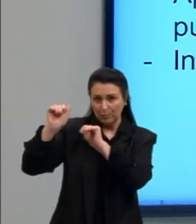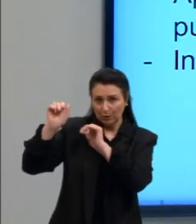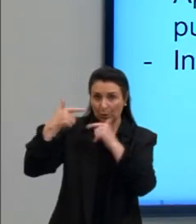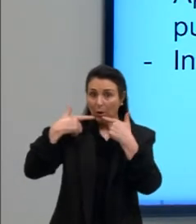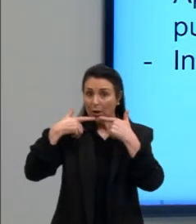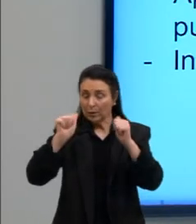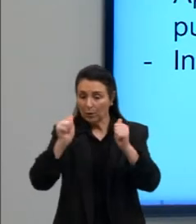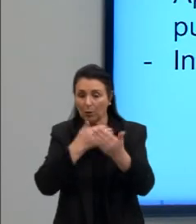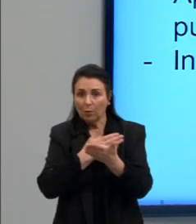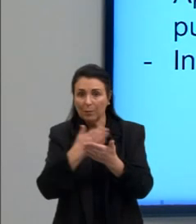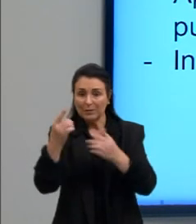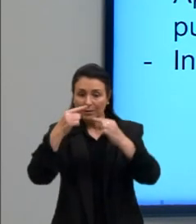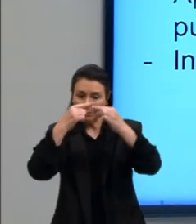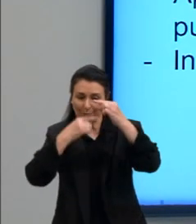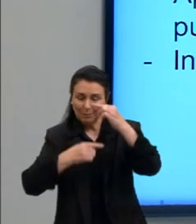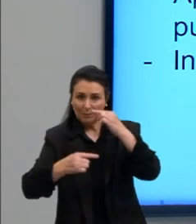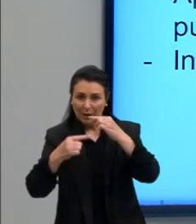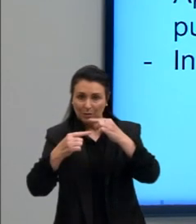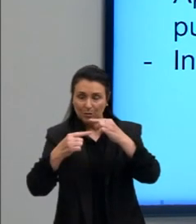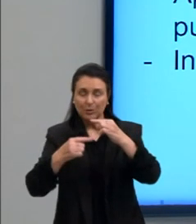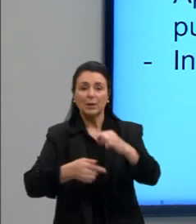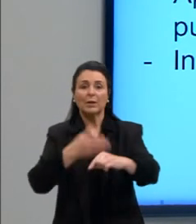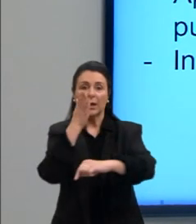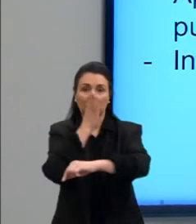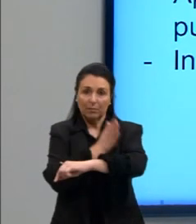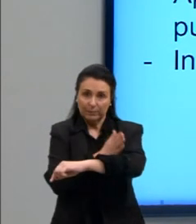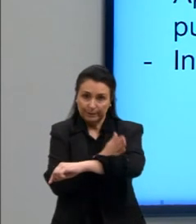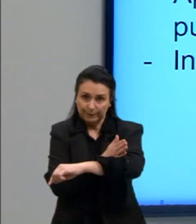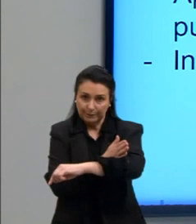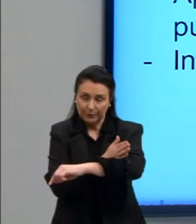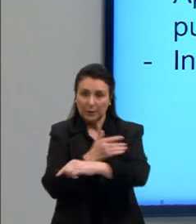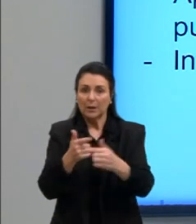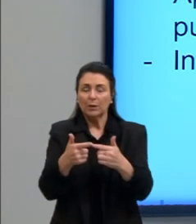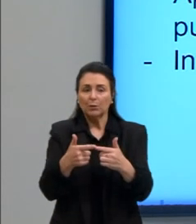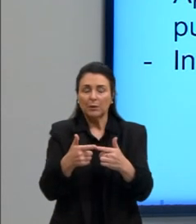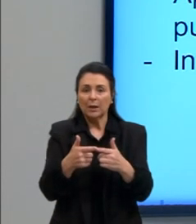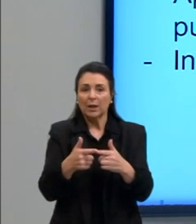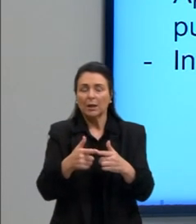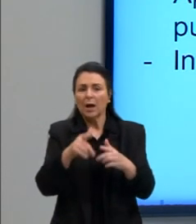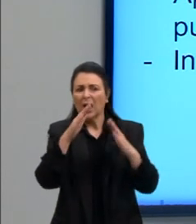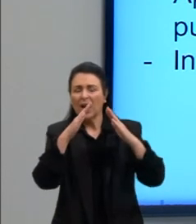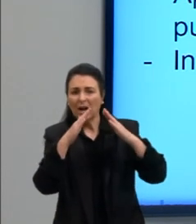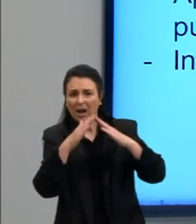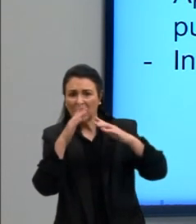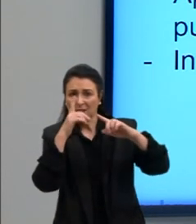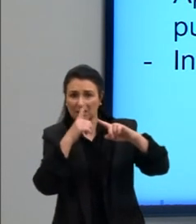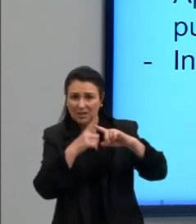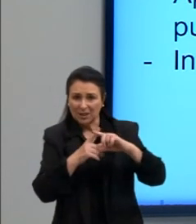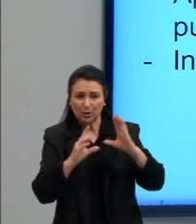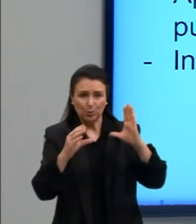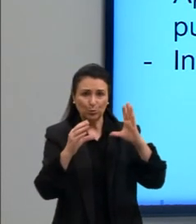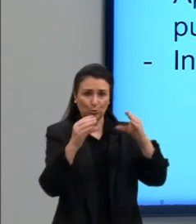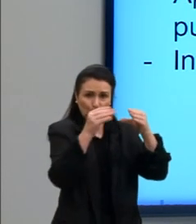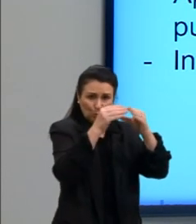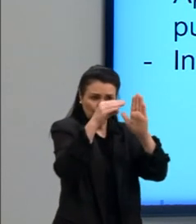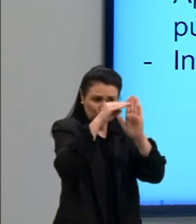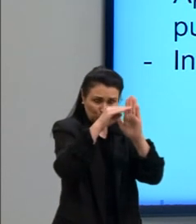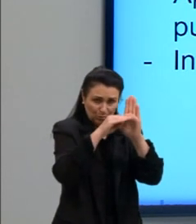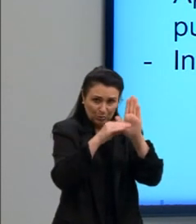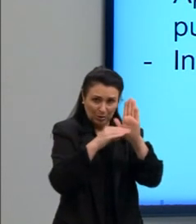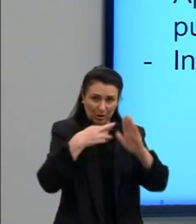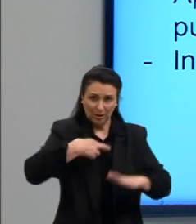Baixa Idade Média. E também é um período que ordens religiosas vão ter muito poder, principalmente